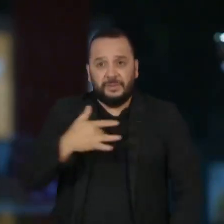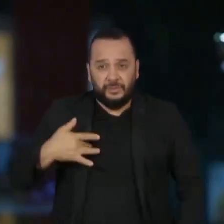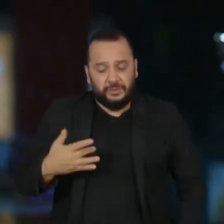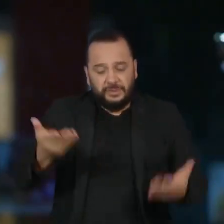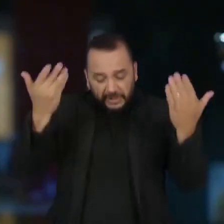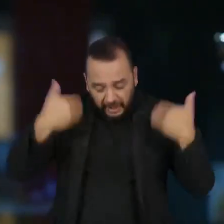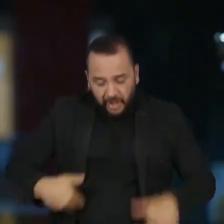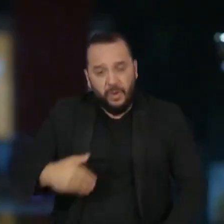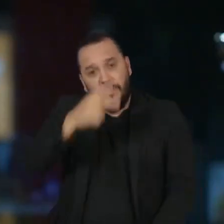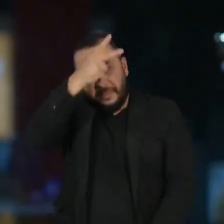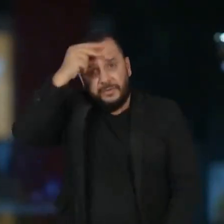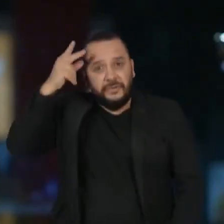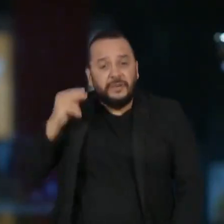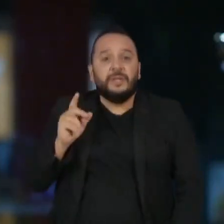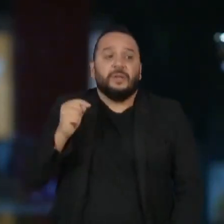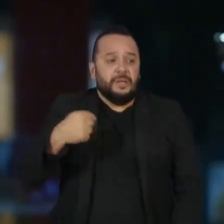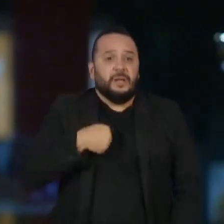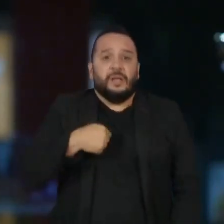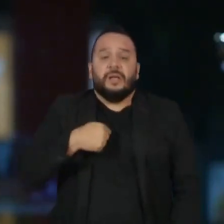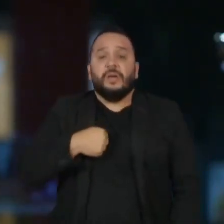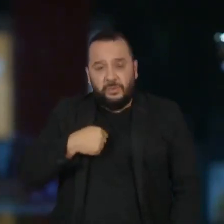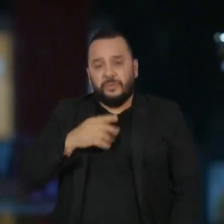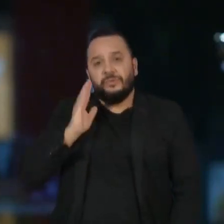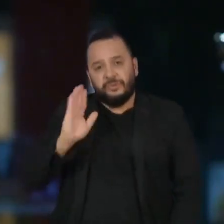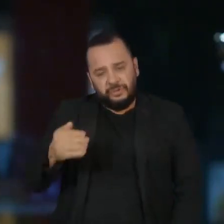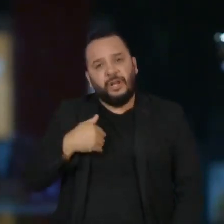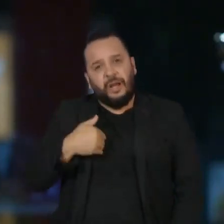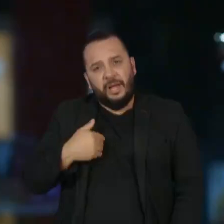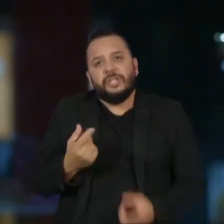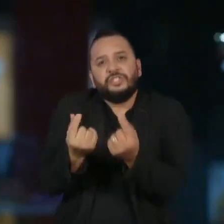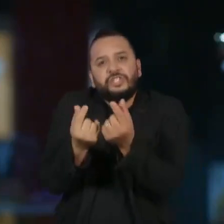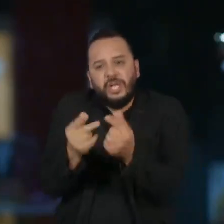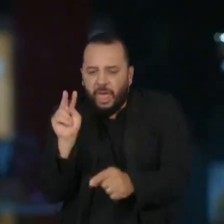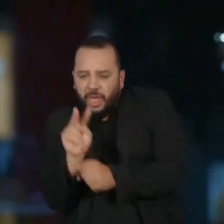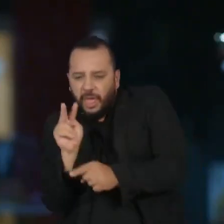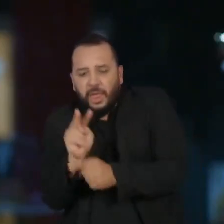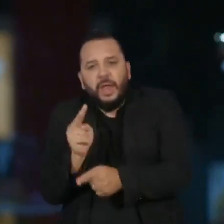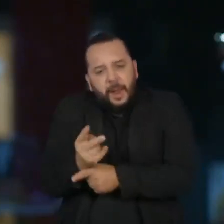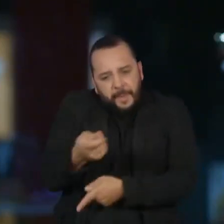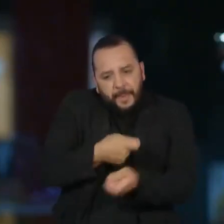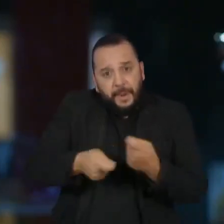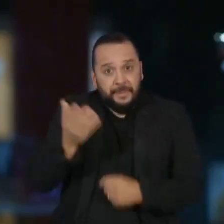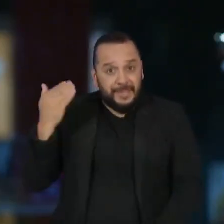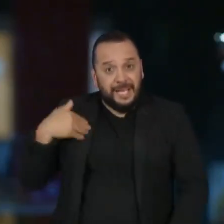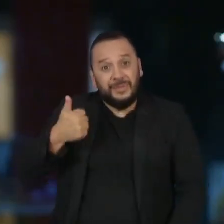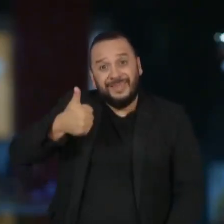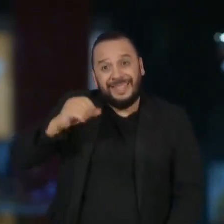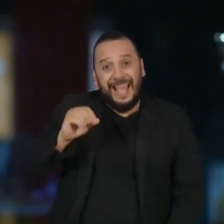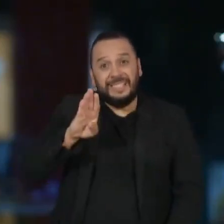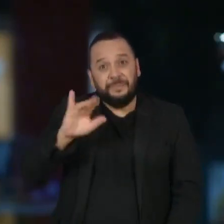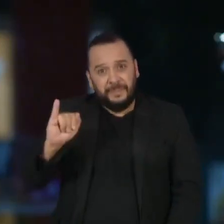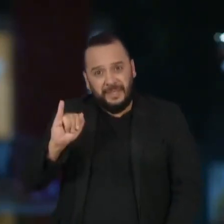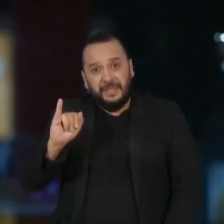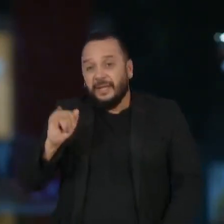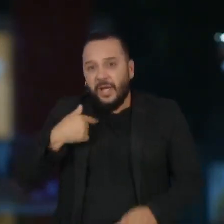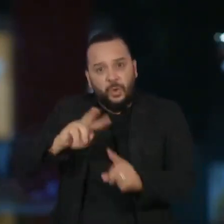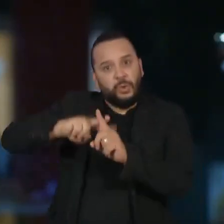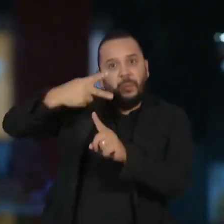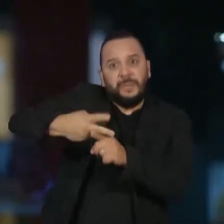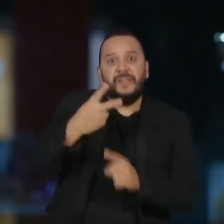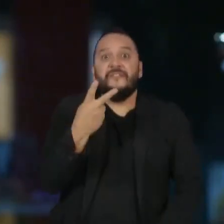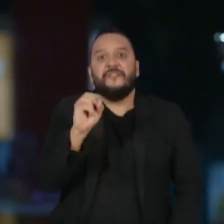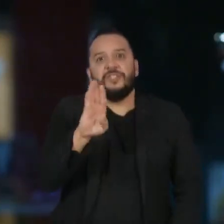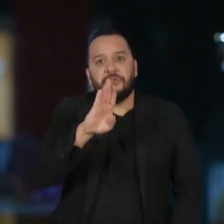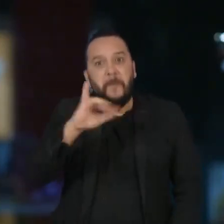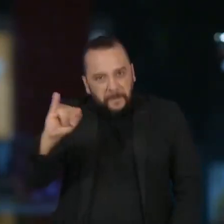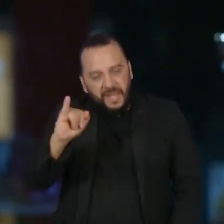o prefeito que colocou a saúde financeira da cidade em ordem, que elevei de 10 bilhões em 16 para 20 bilhões o orçamento